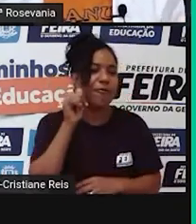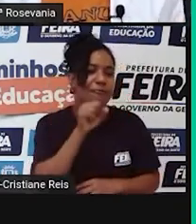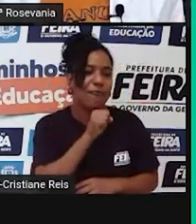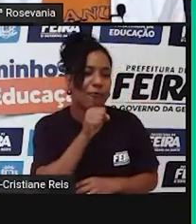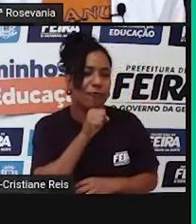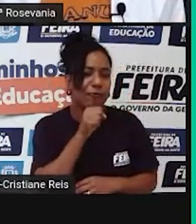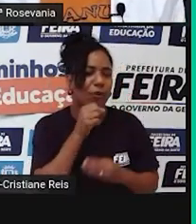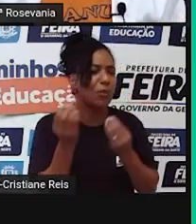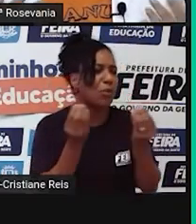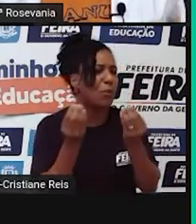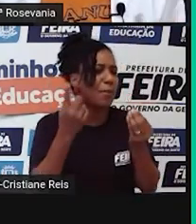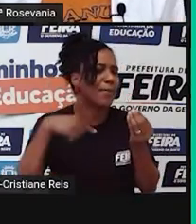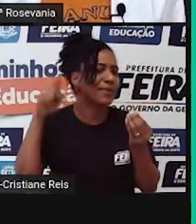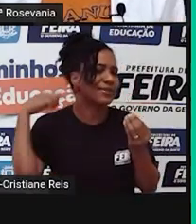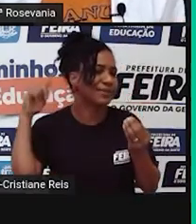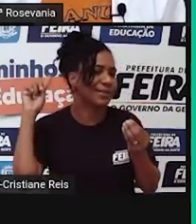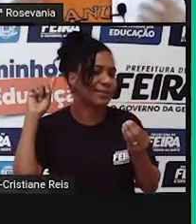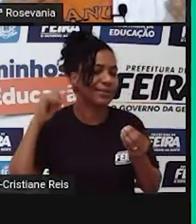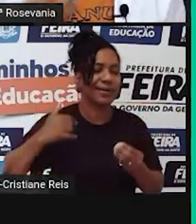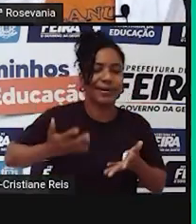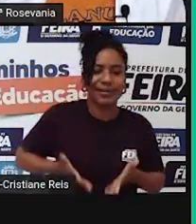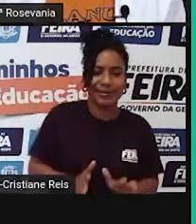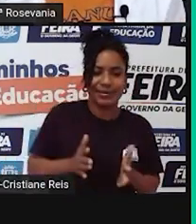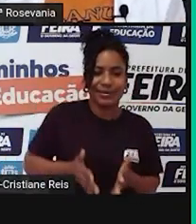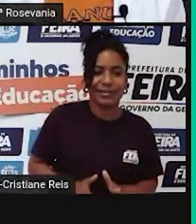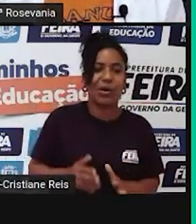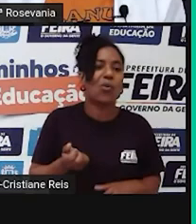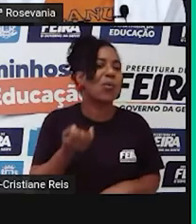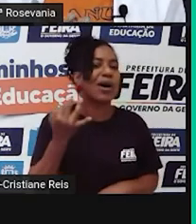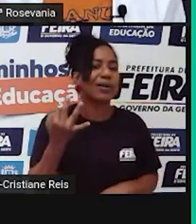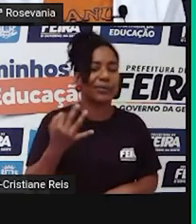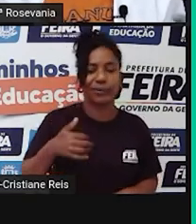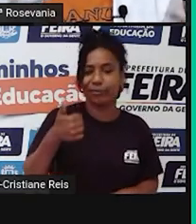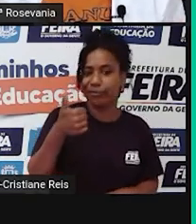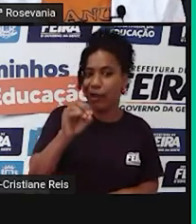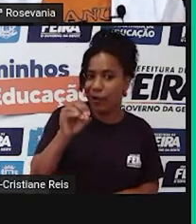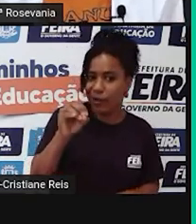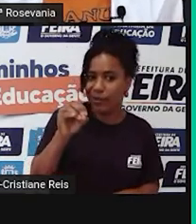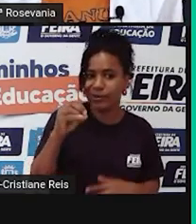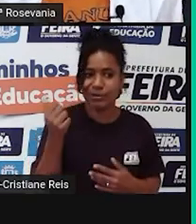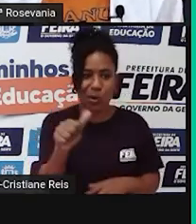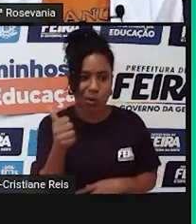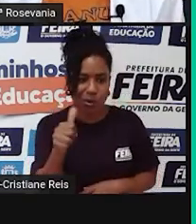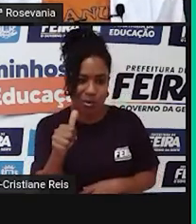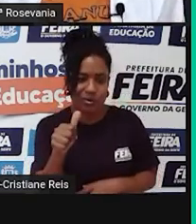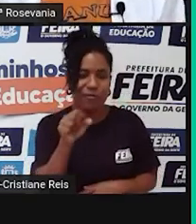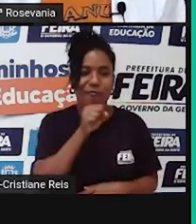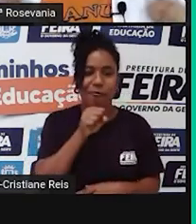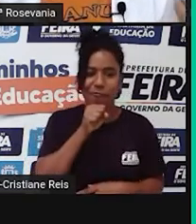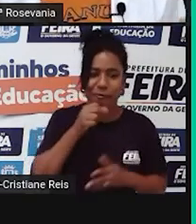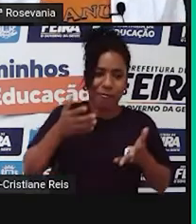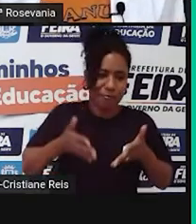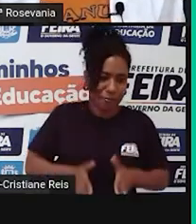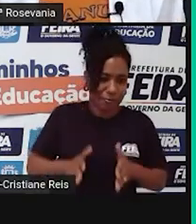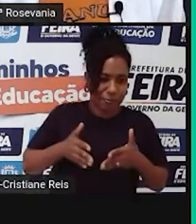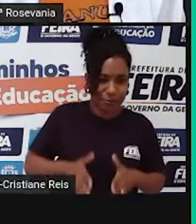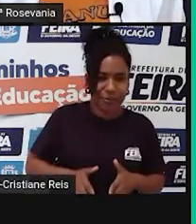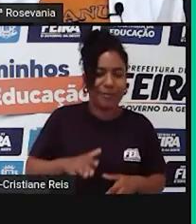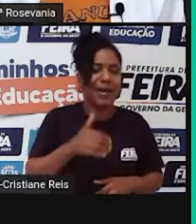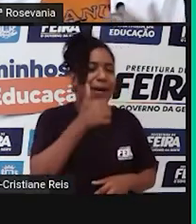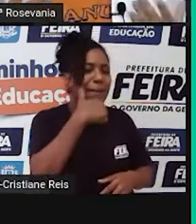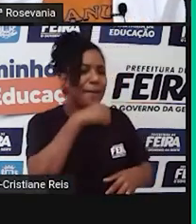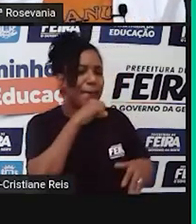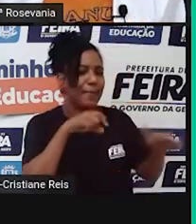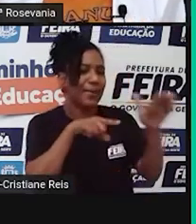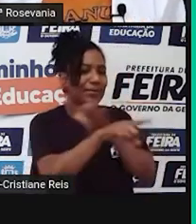11 filhos, aí sua mãe já são um filho, dois filhos, no máximo, três filhos, e provavelmente você